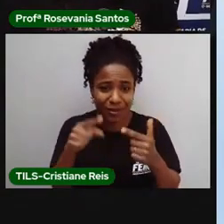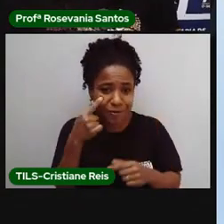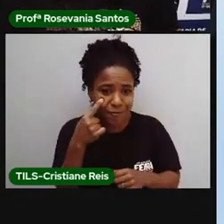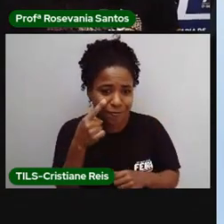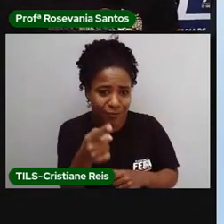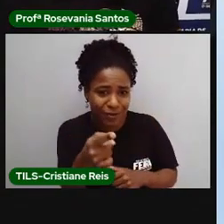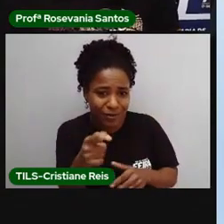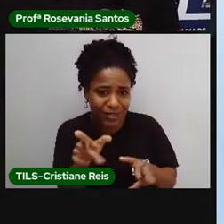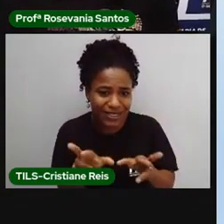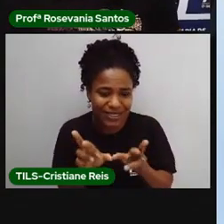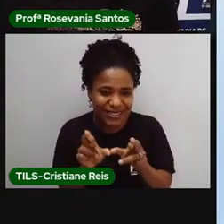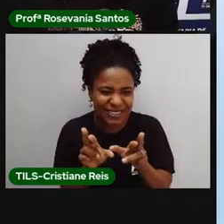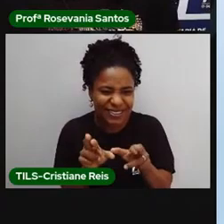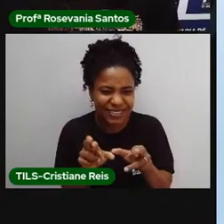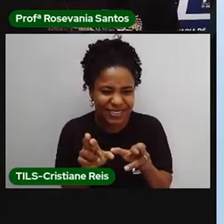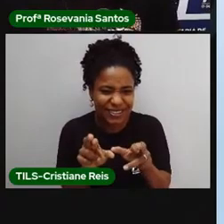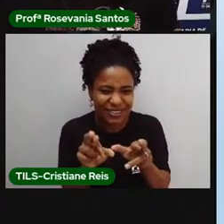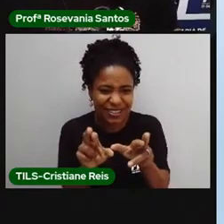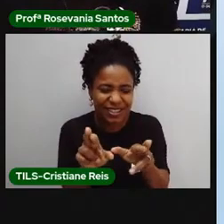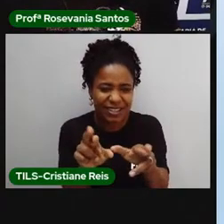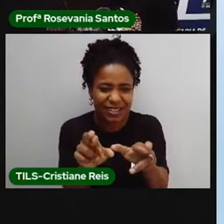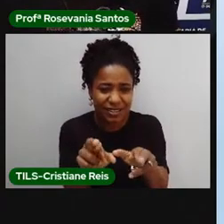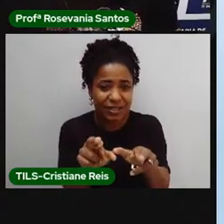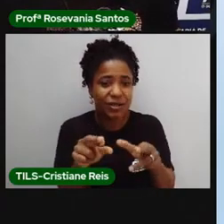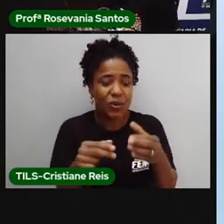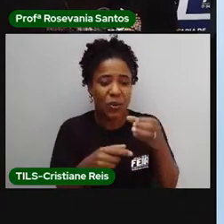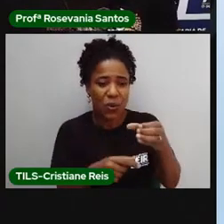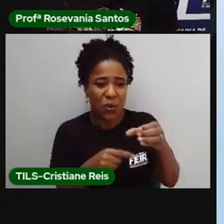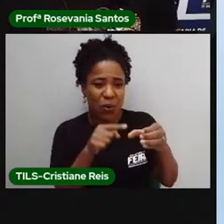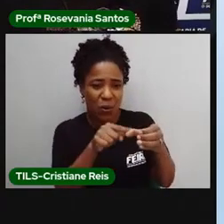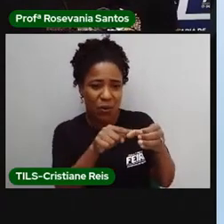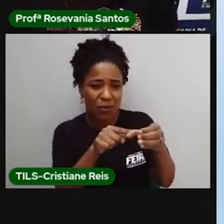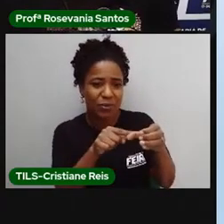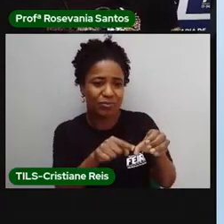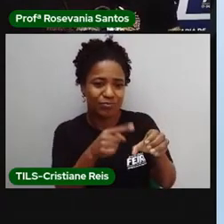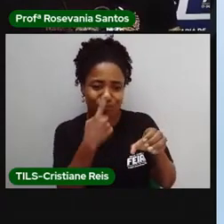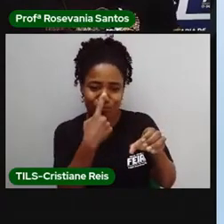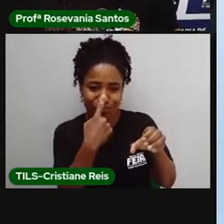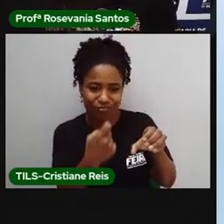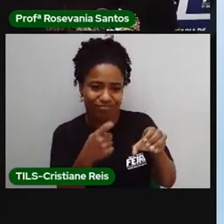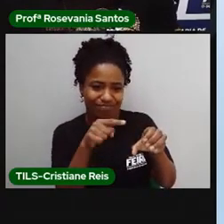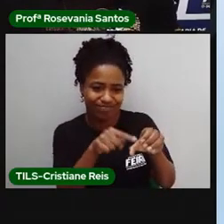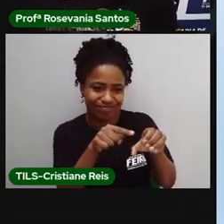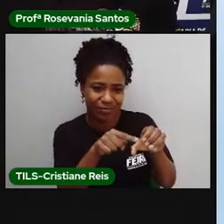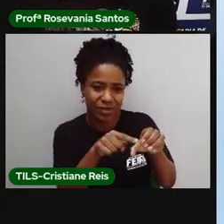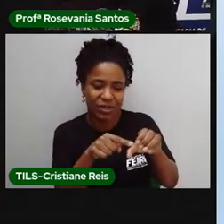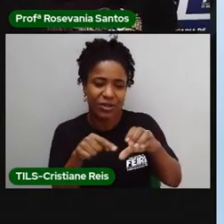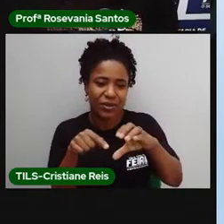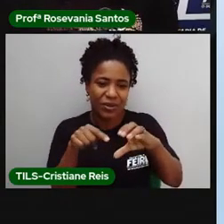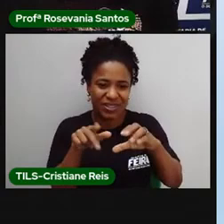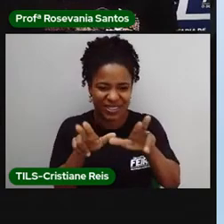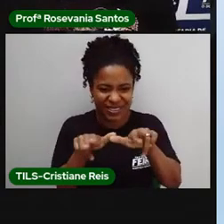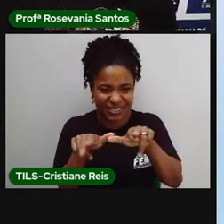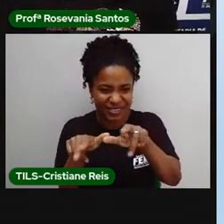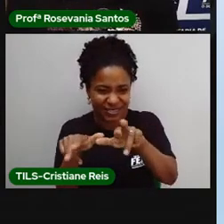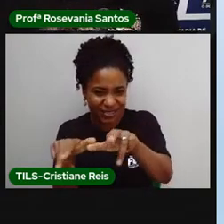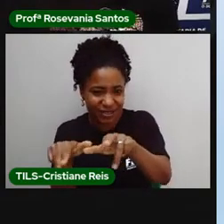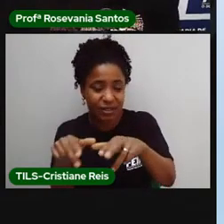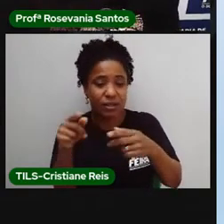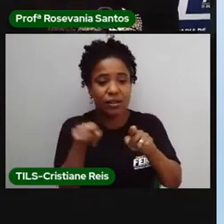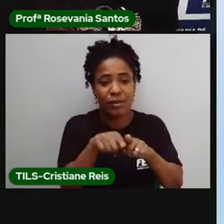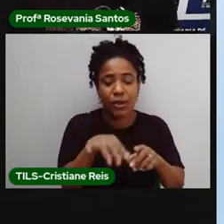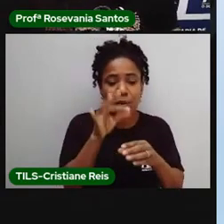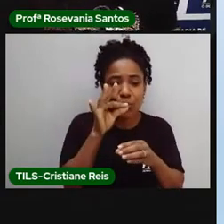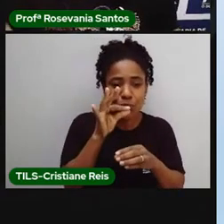dentro do copinho, né, descartável. E isso eu mostrei só o copinho descartável, mas a gente joga canudo, gente joga